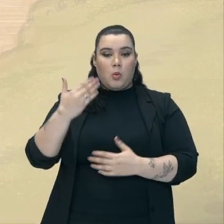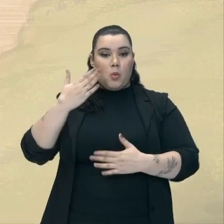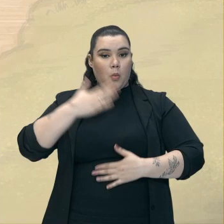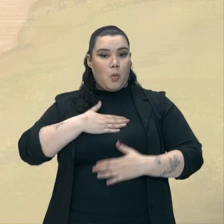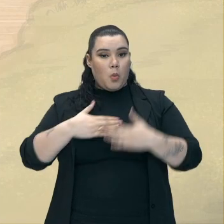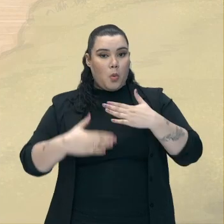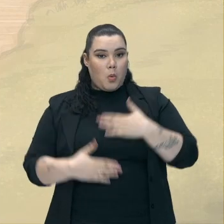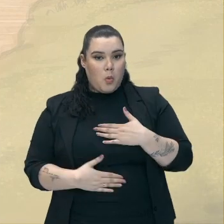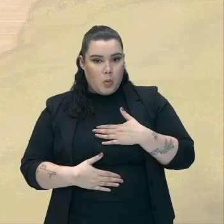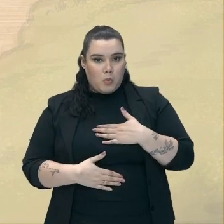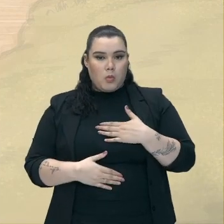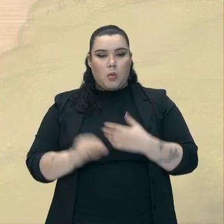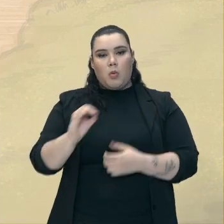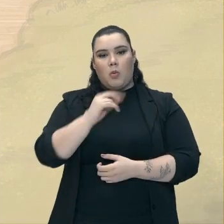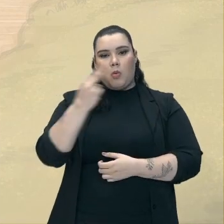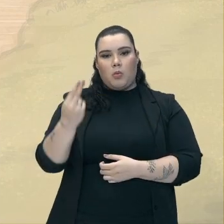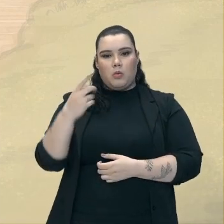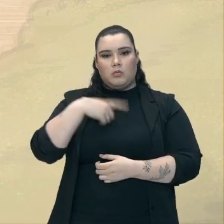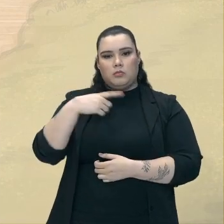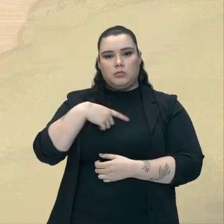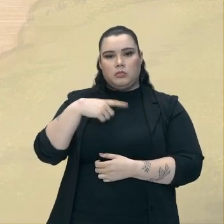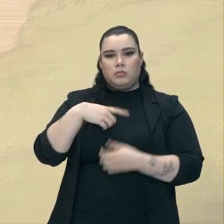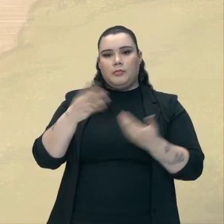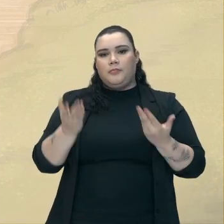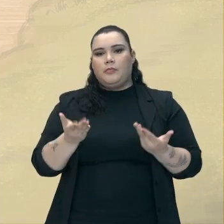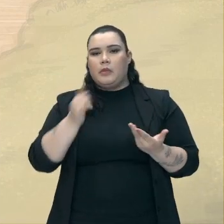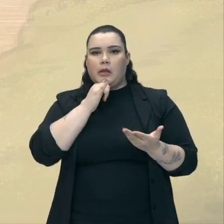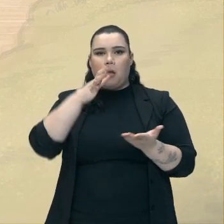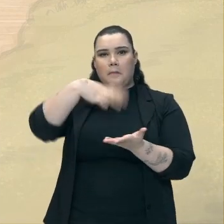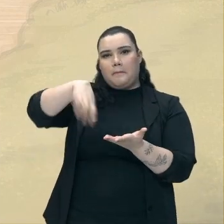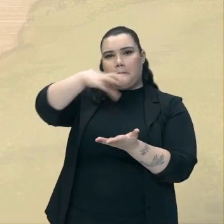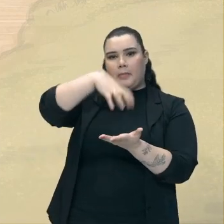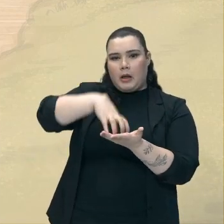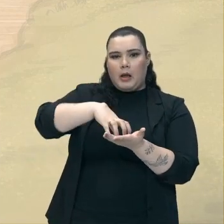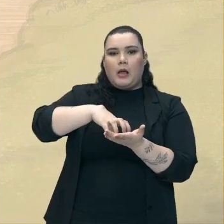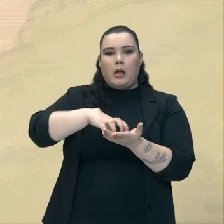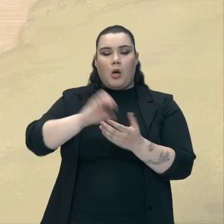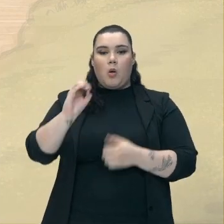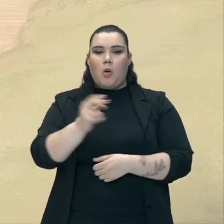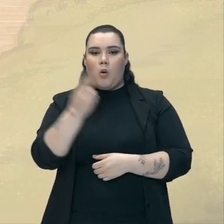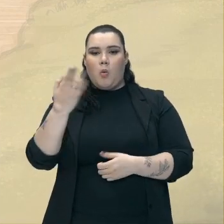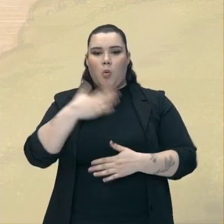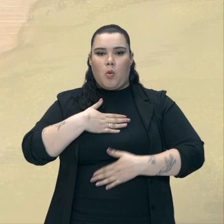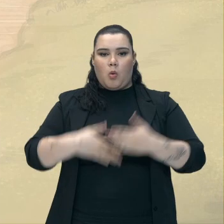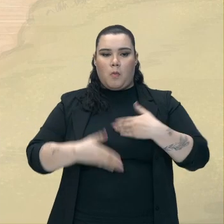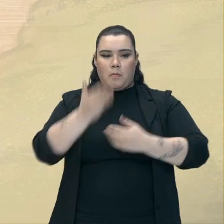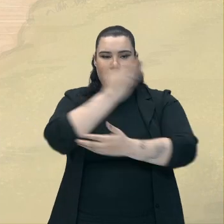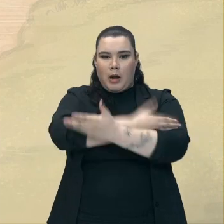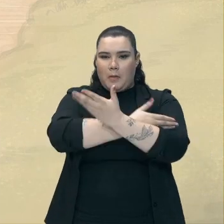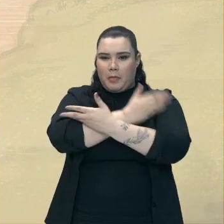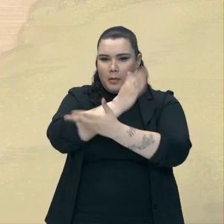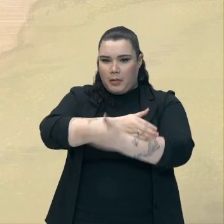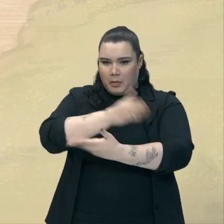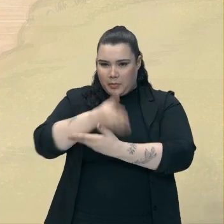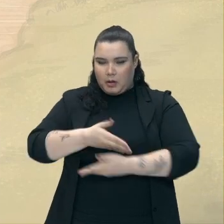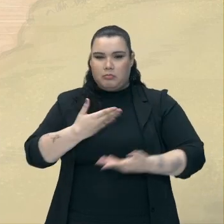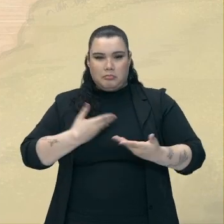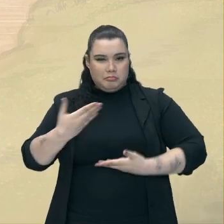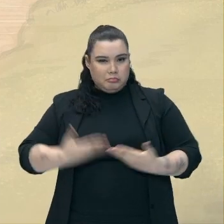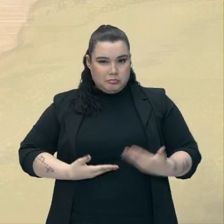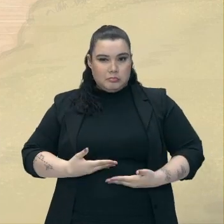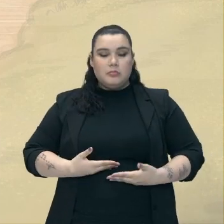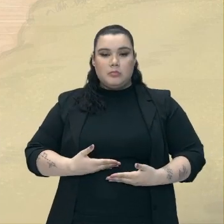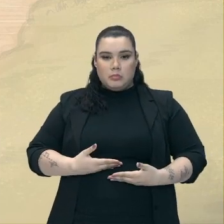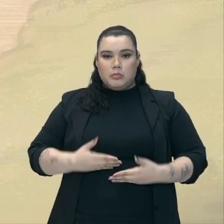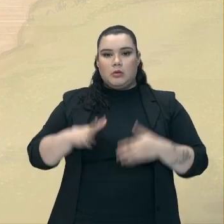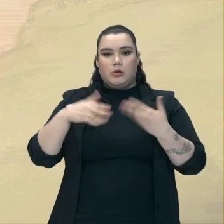corpo Ou Ficava Exposto Em Alguma Praça Pública Era Esquatejado E cada Pedaço Por assim Dizer Era